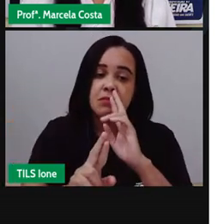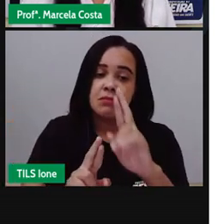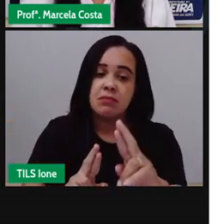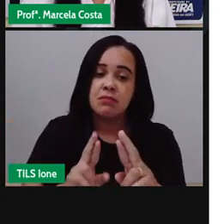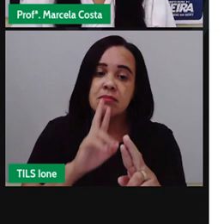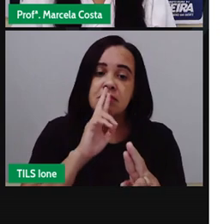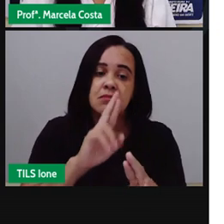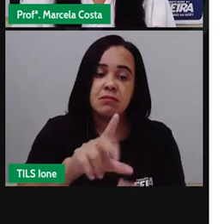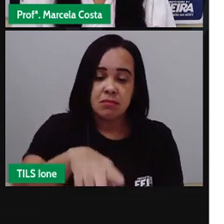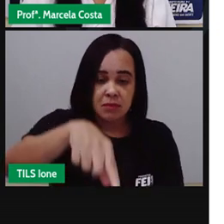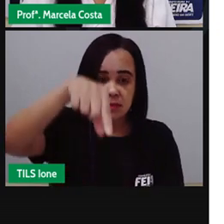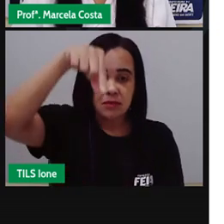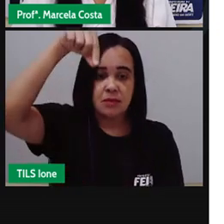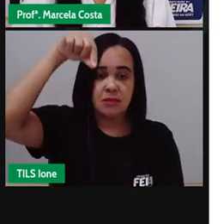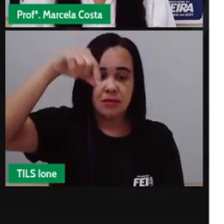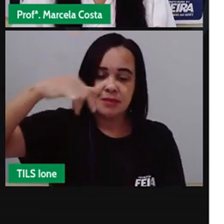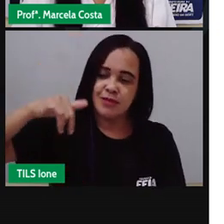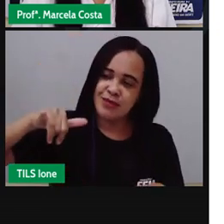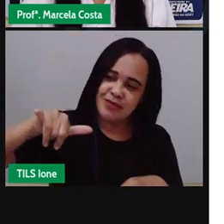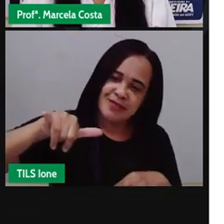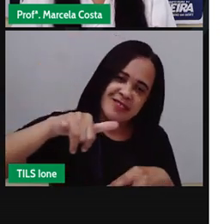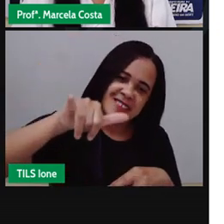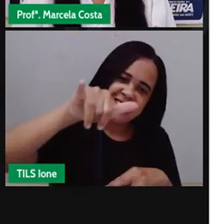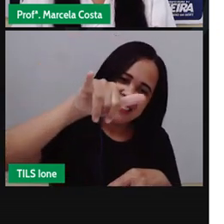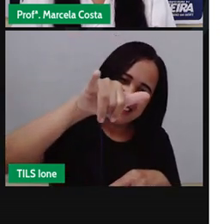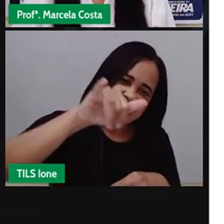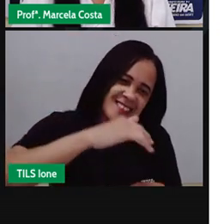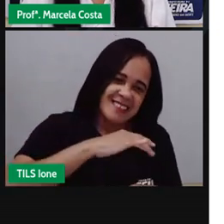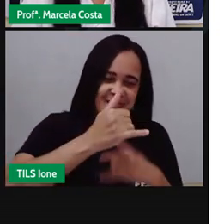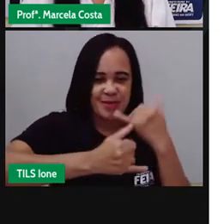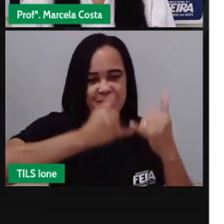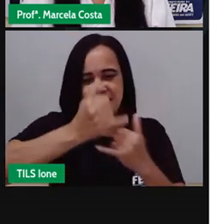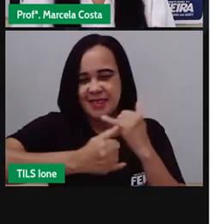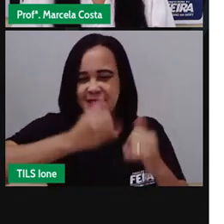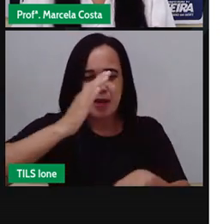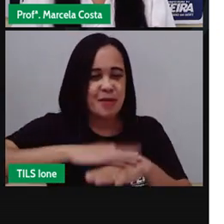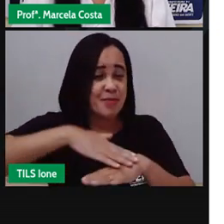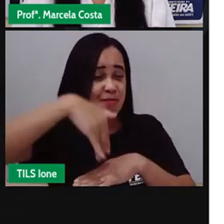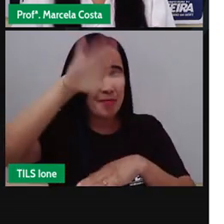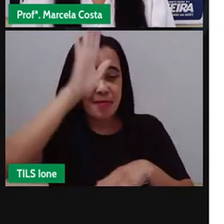escolheram o avião como seu brinquedo favorito